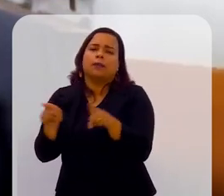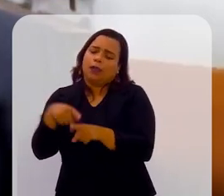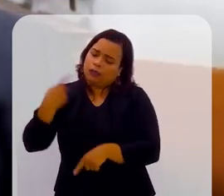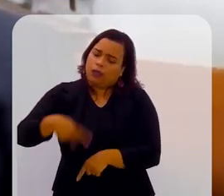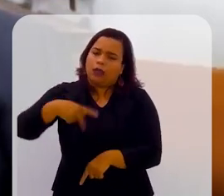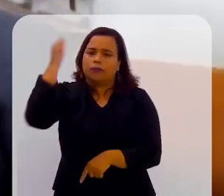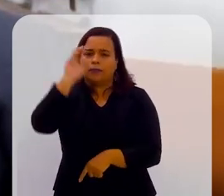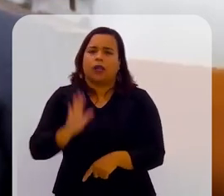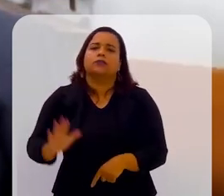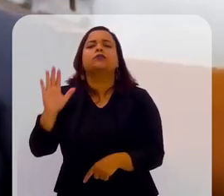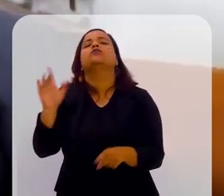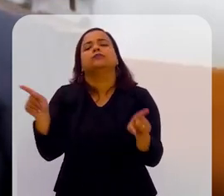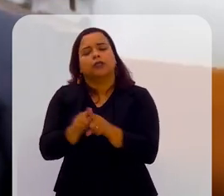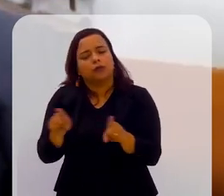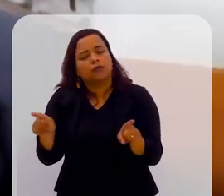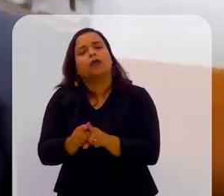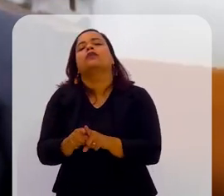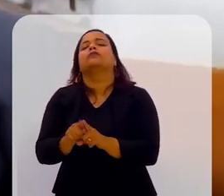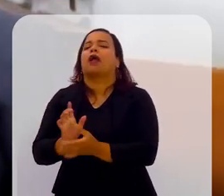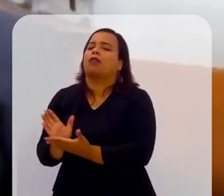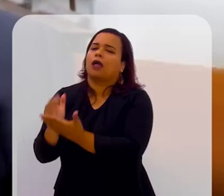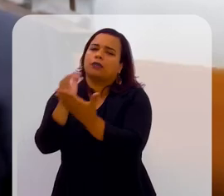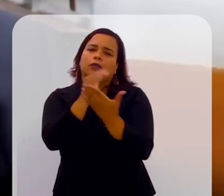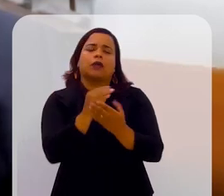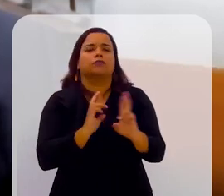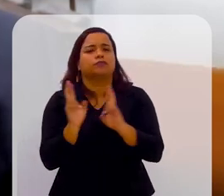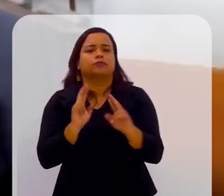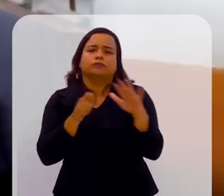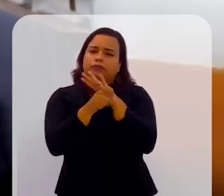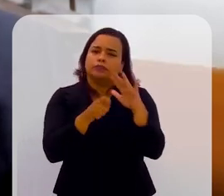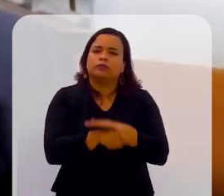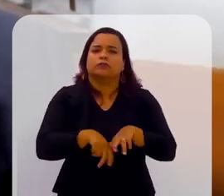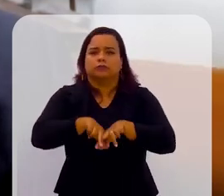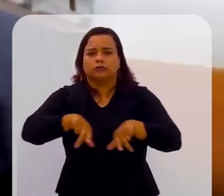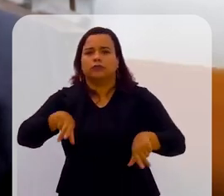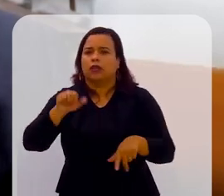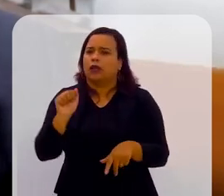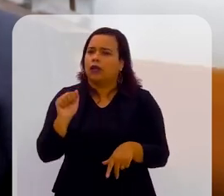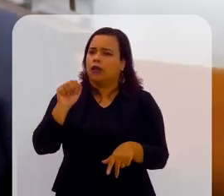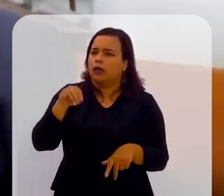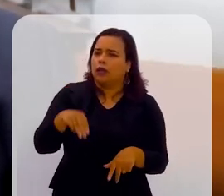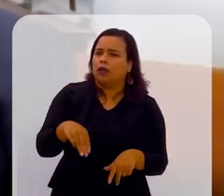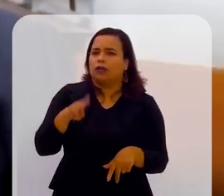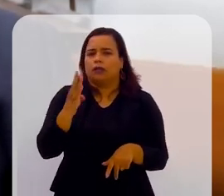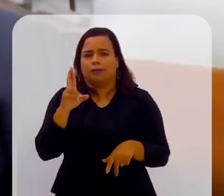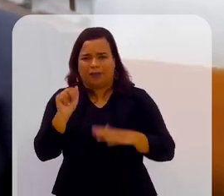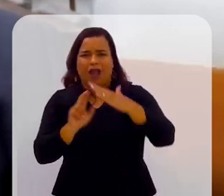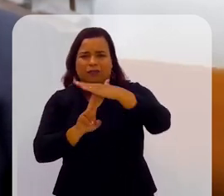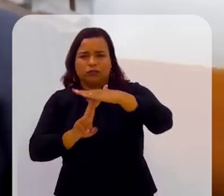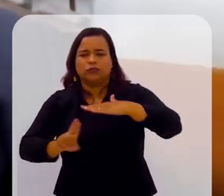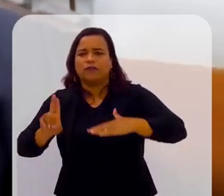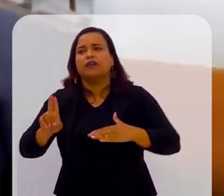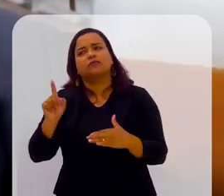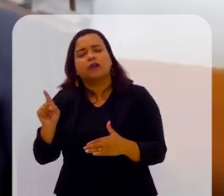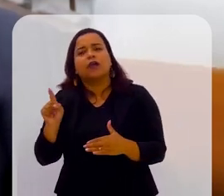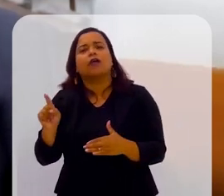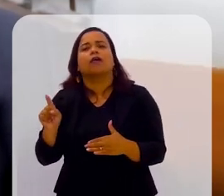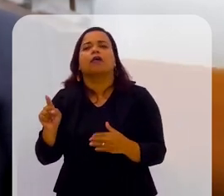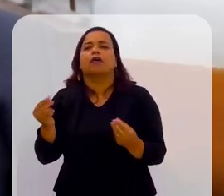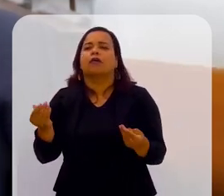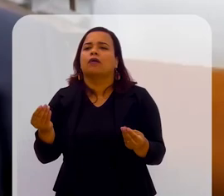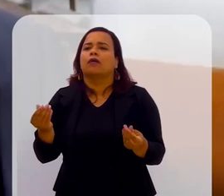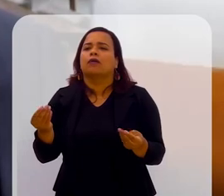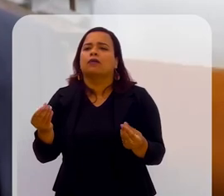investidores brasileiros. Mas a captação de recursos de investidores da Umbra, ela... Vamos dizer